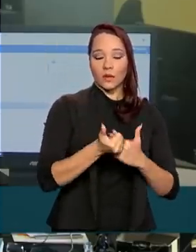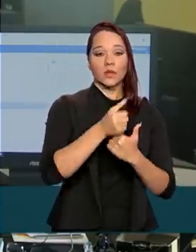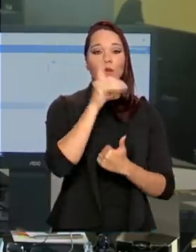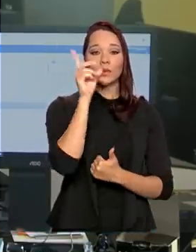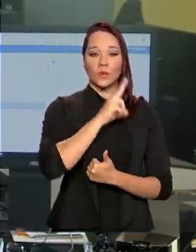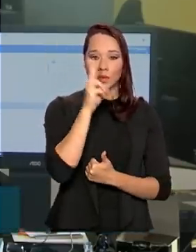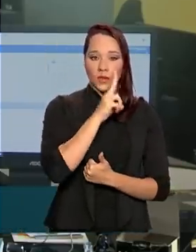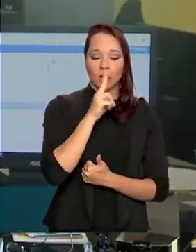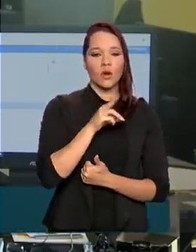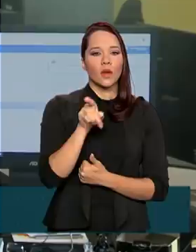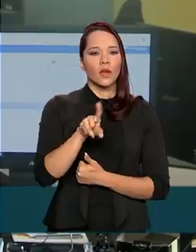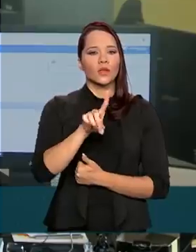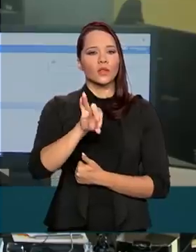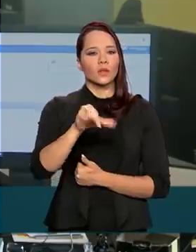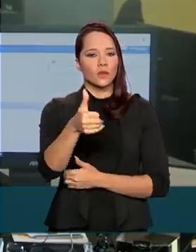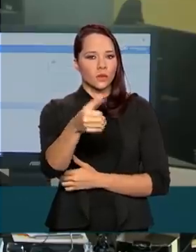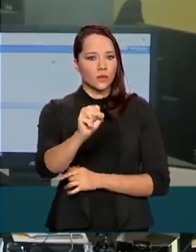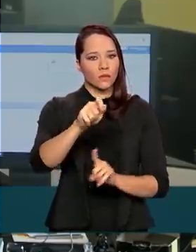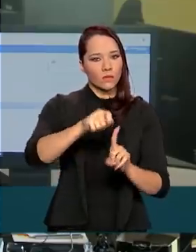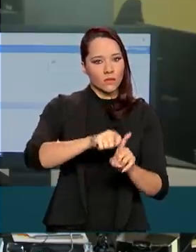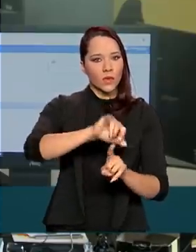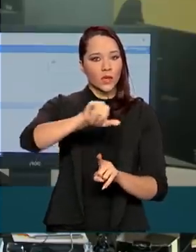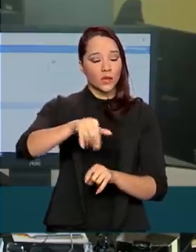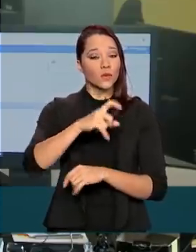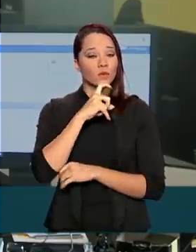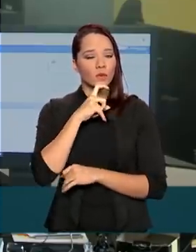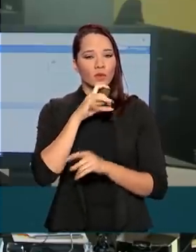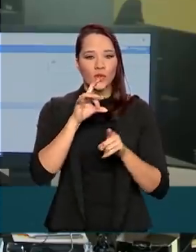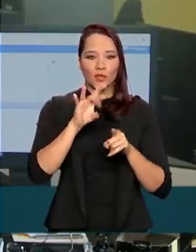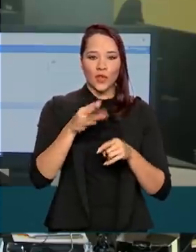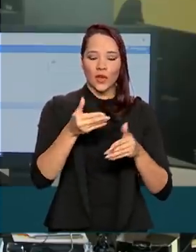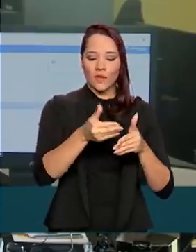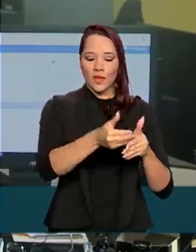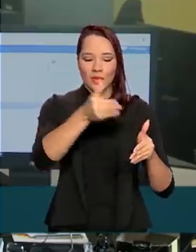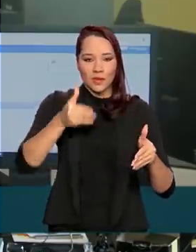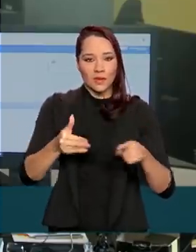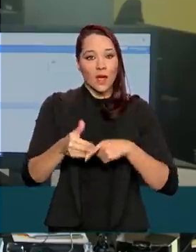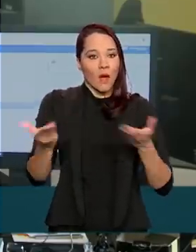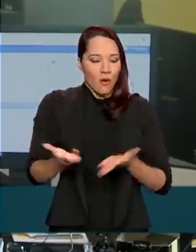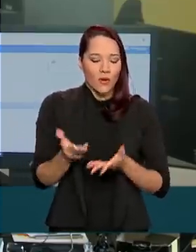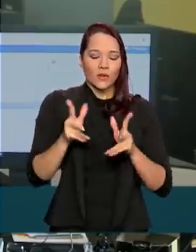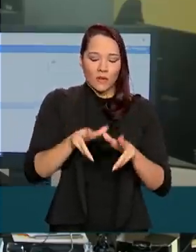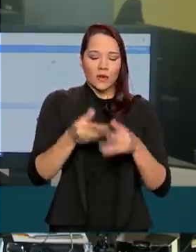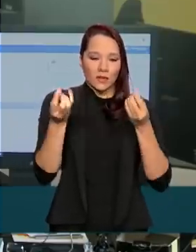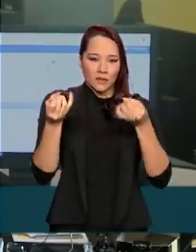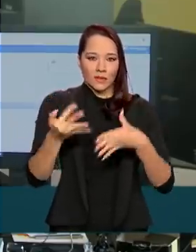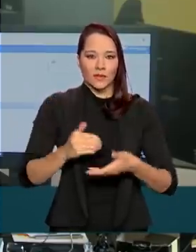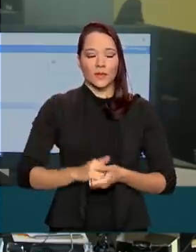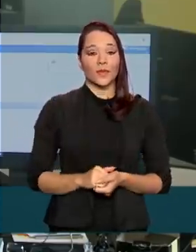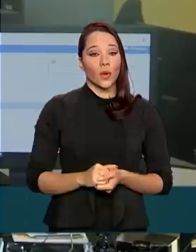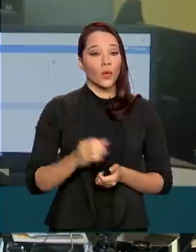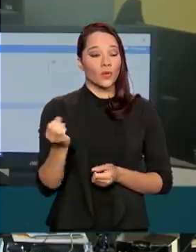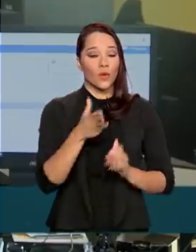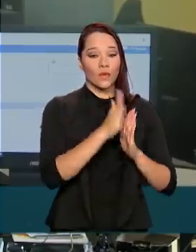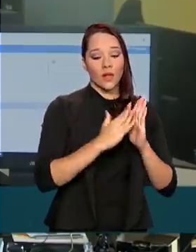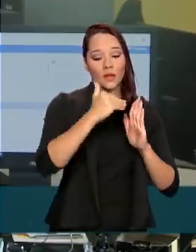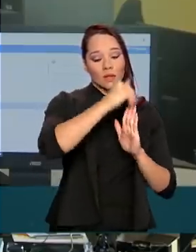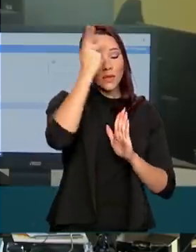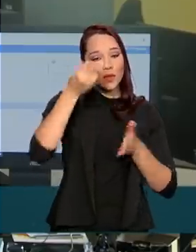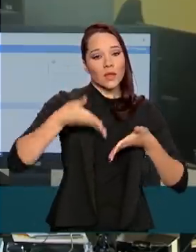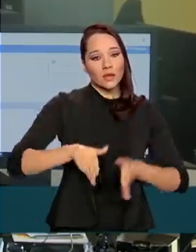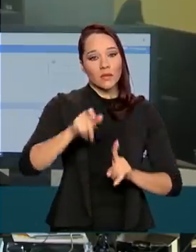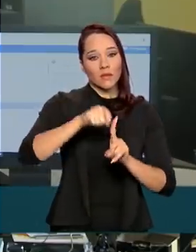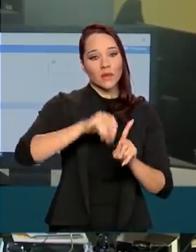emergencial seria no dia 18 de junho, mas foi antecipada para hoje, como você falou. Com o novo calendário, que nasceu entre